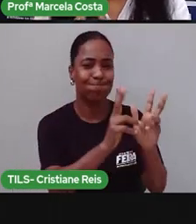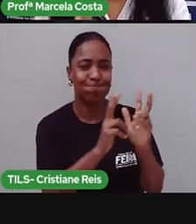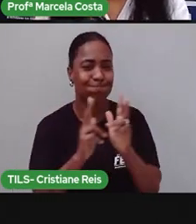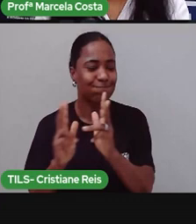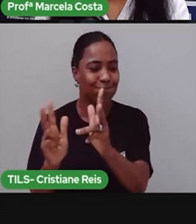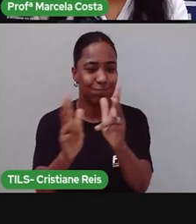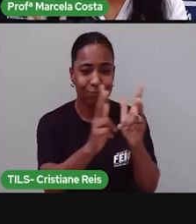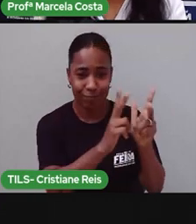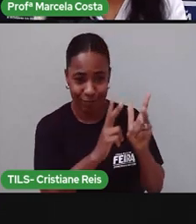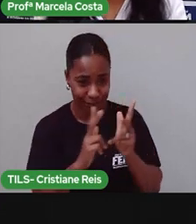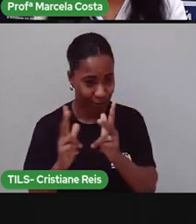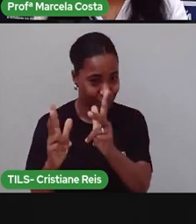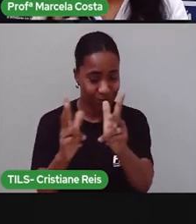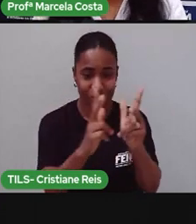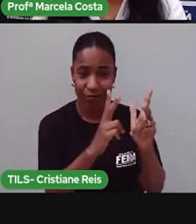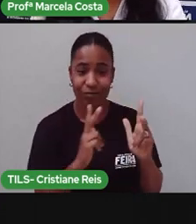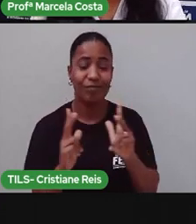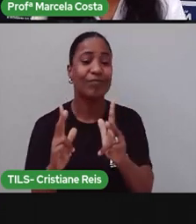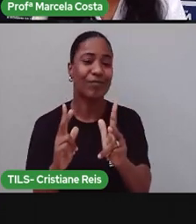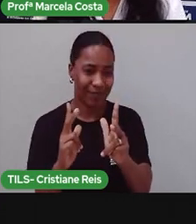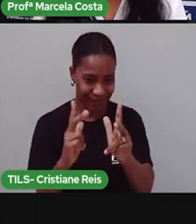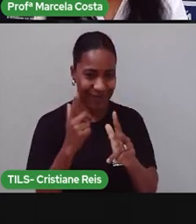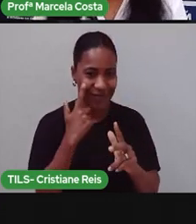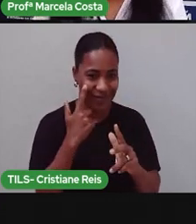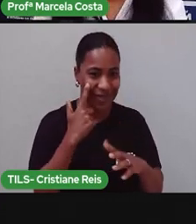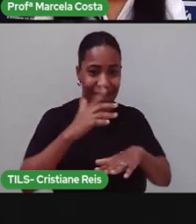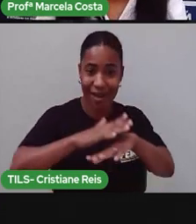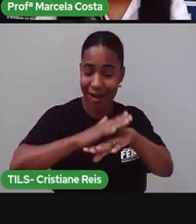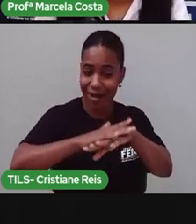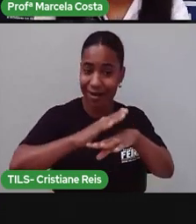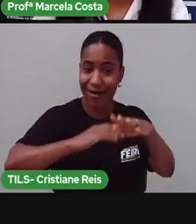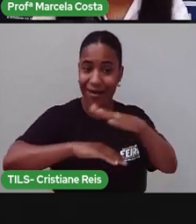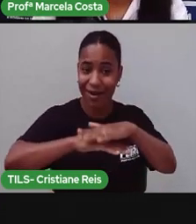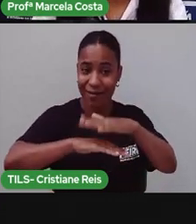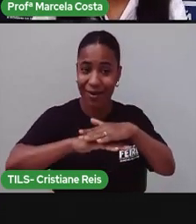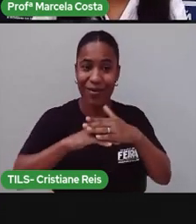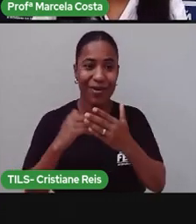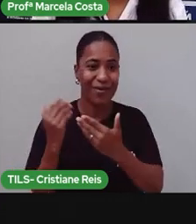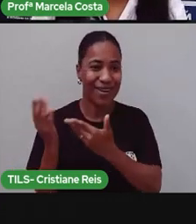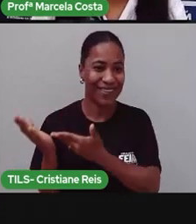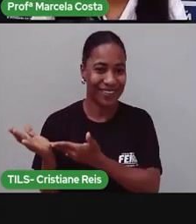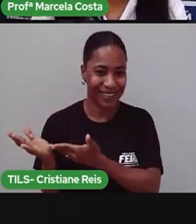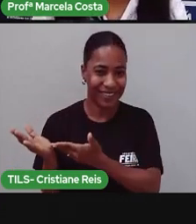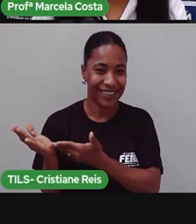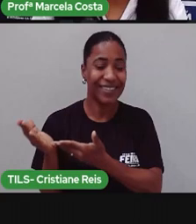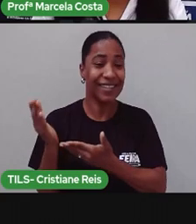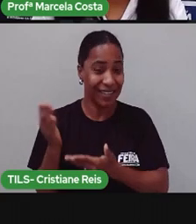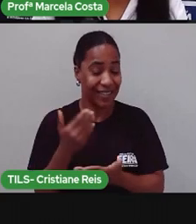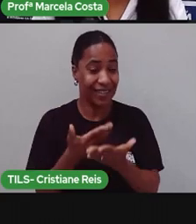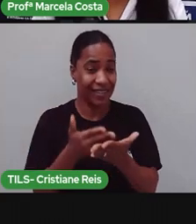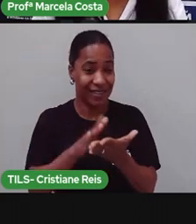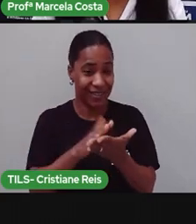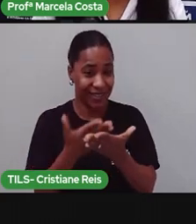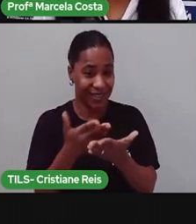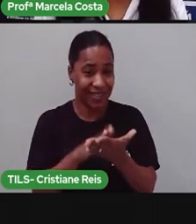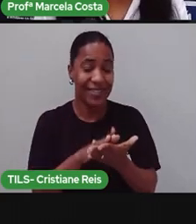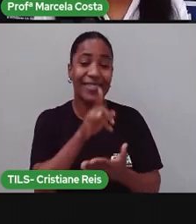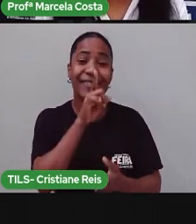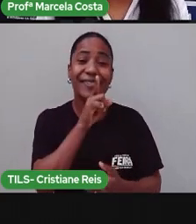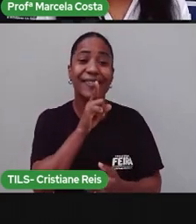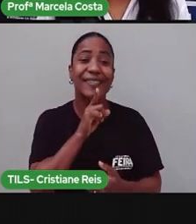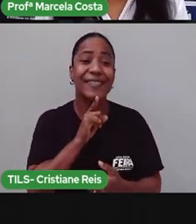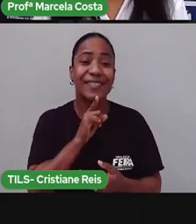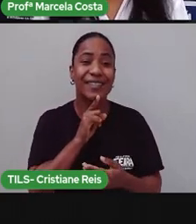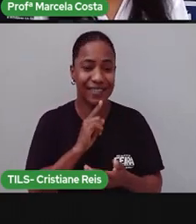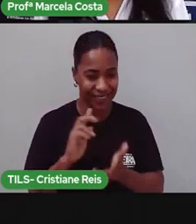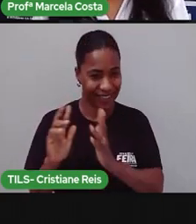Utilizando os gestos, as mãos. Como vocês podem ver, a intérprete, né? Nossa intérprete Cristiane, que está